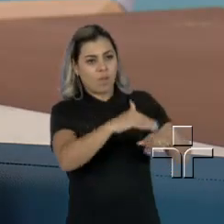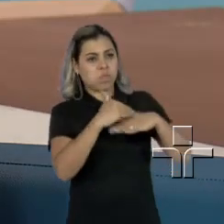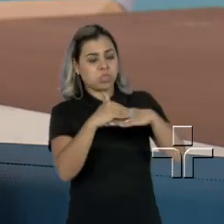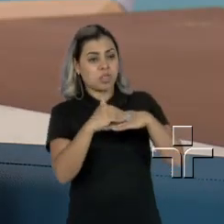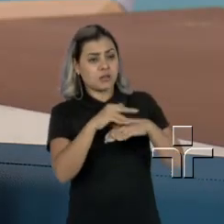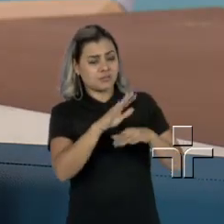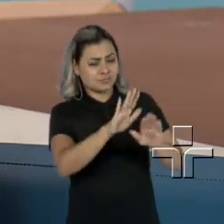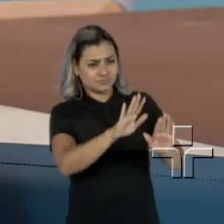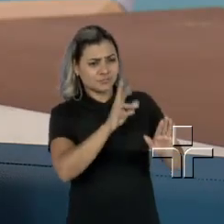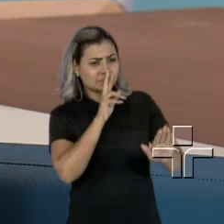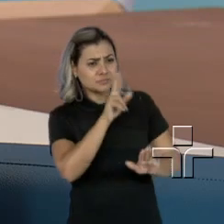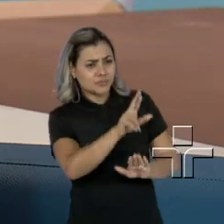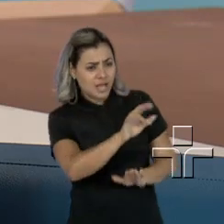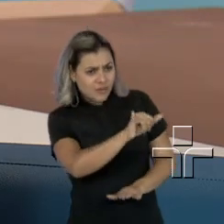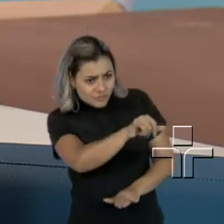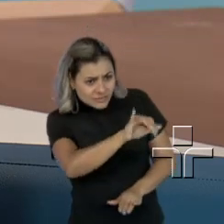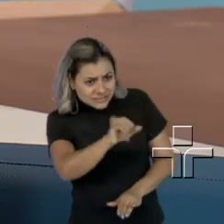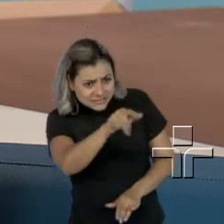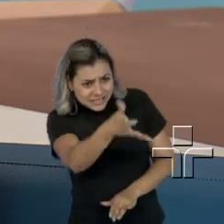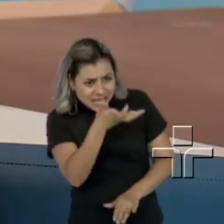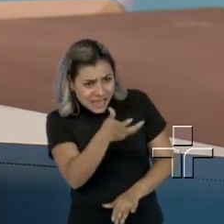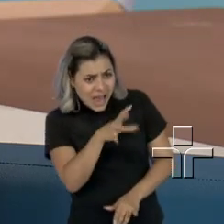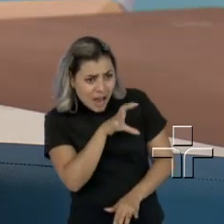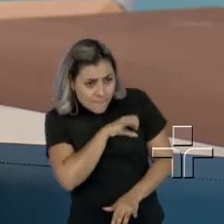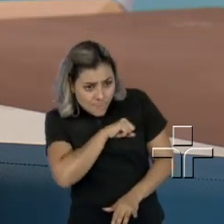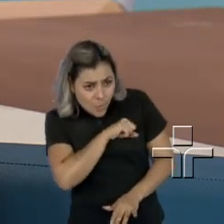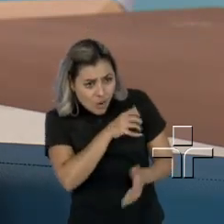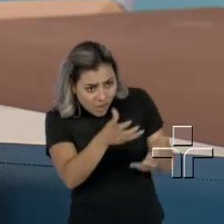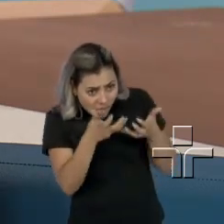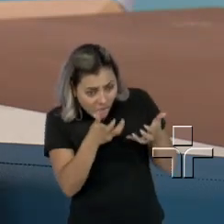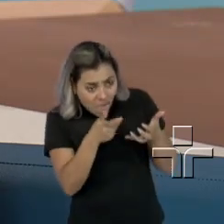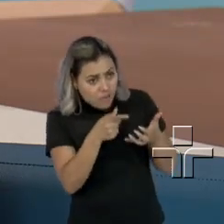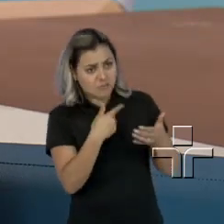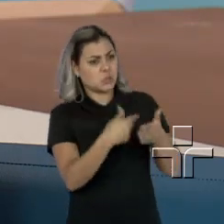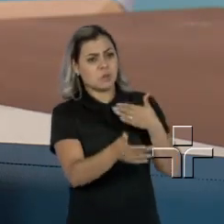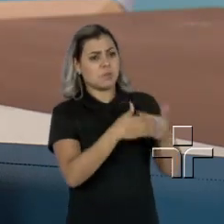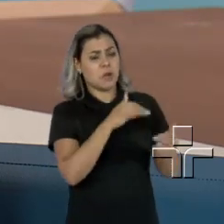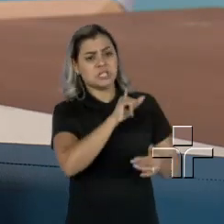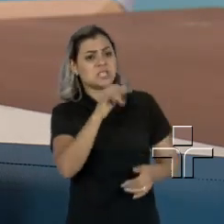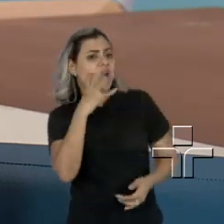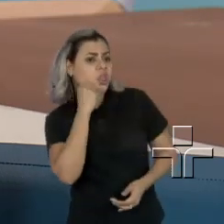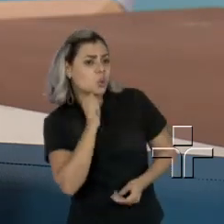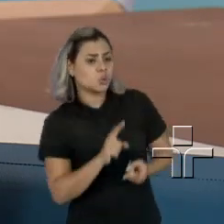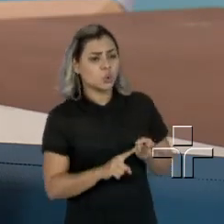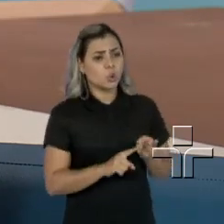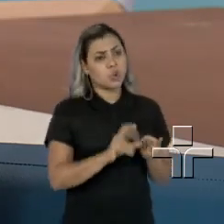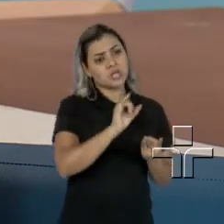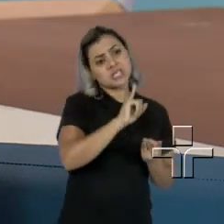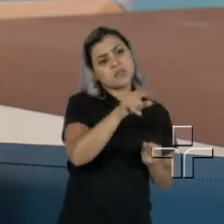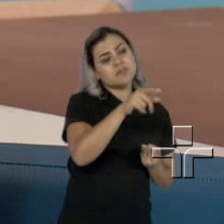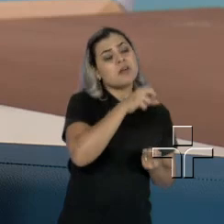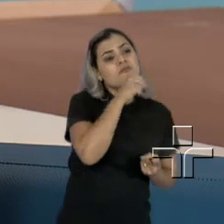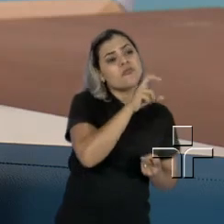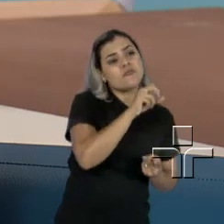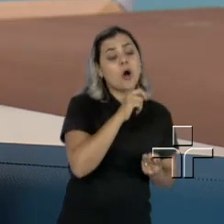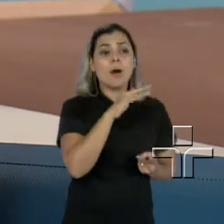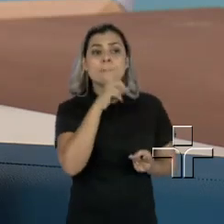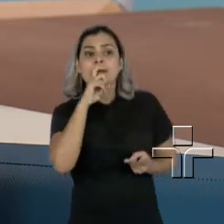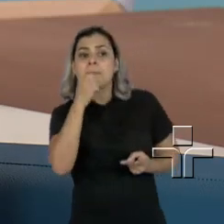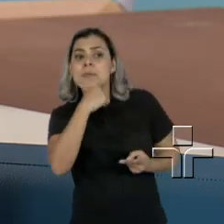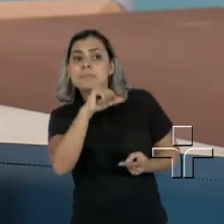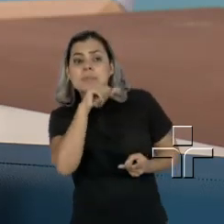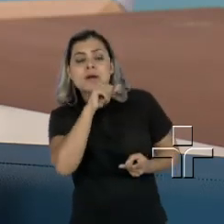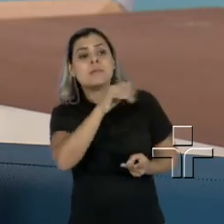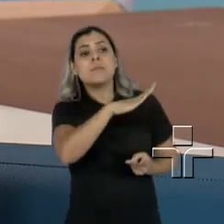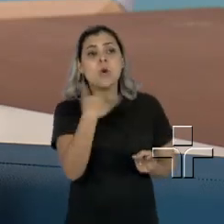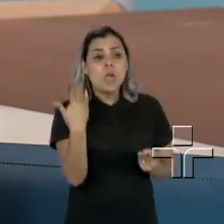amor para ser mãe, não interessa o cargo que você ocupa. Se você é uma mãe adotiva, se você é avó que os pais faleceram, você